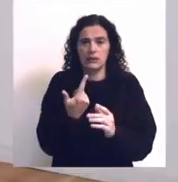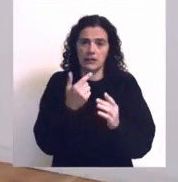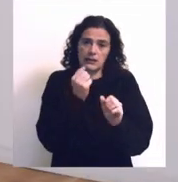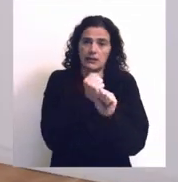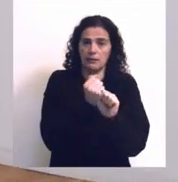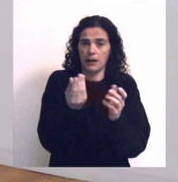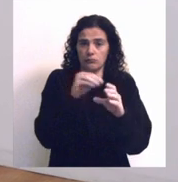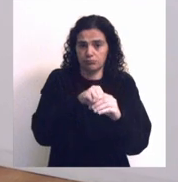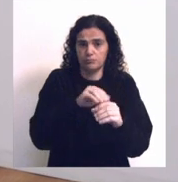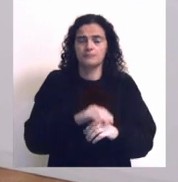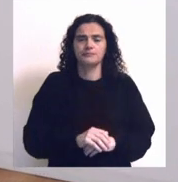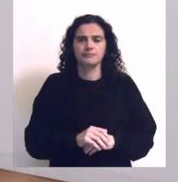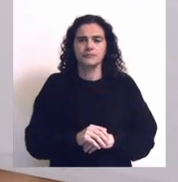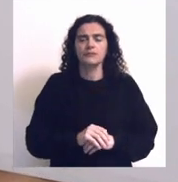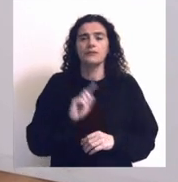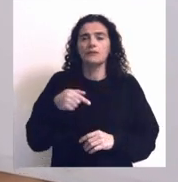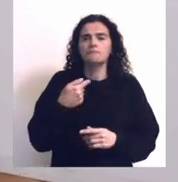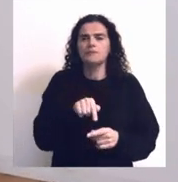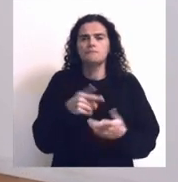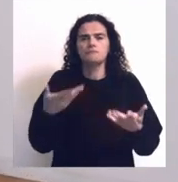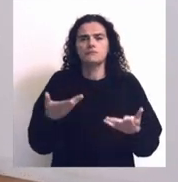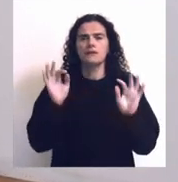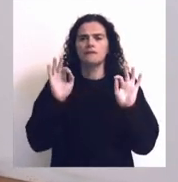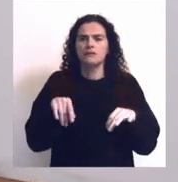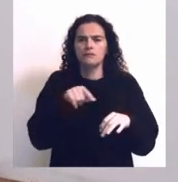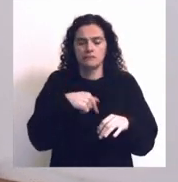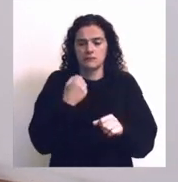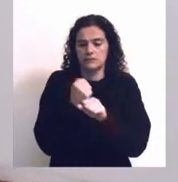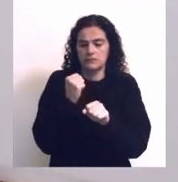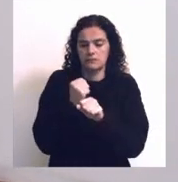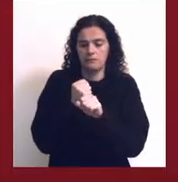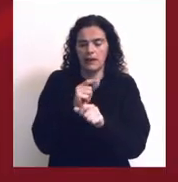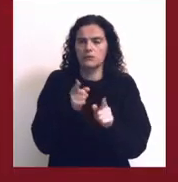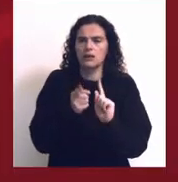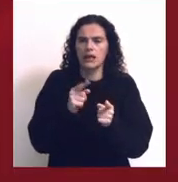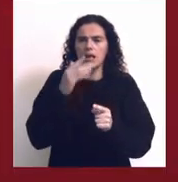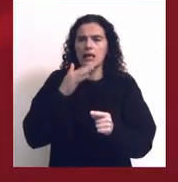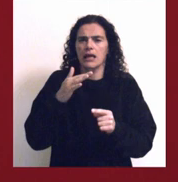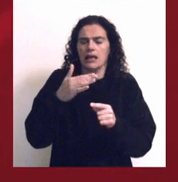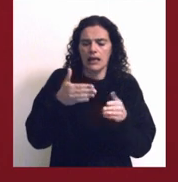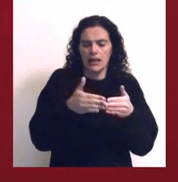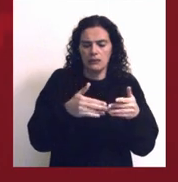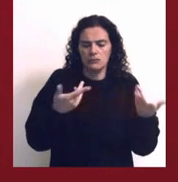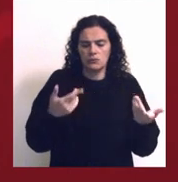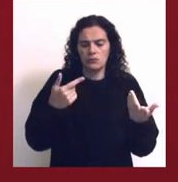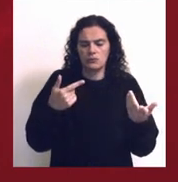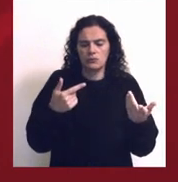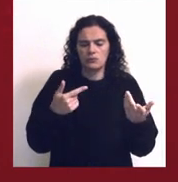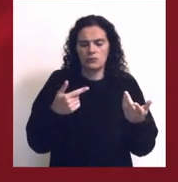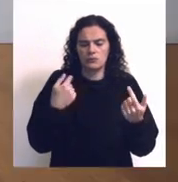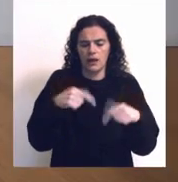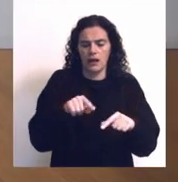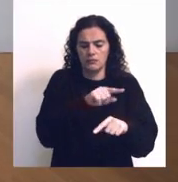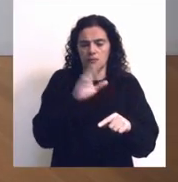inclusão destas obras, é que nós acabamos com uma peça, um canto, em que, no fundo,